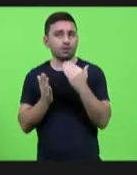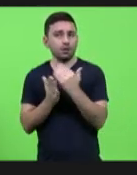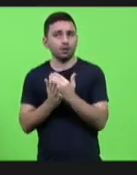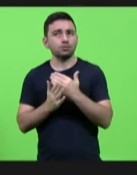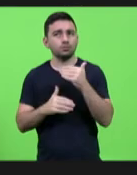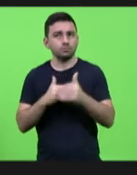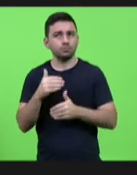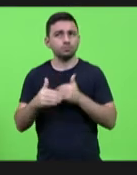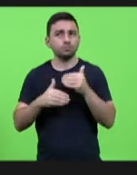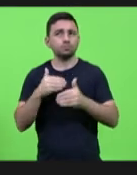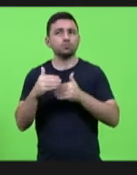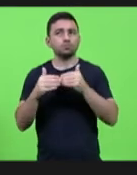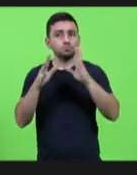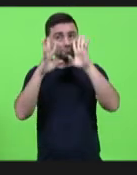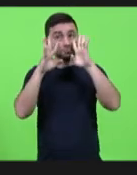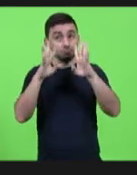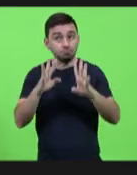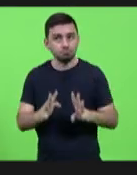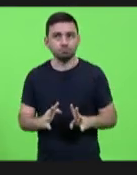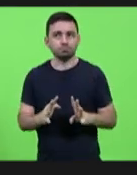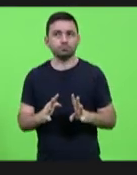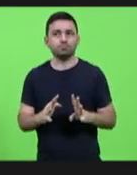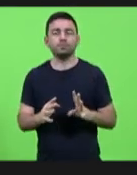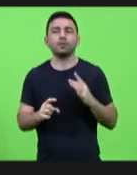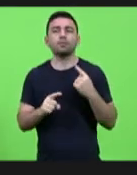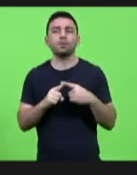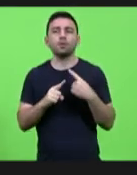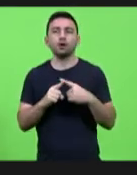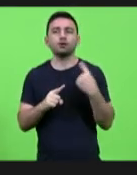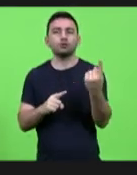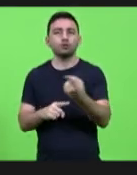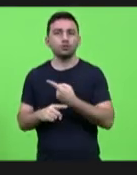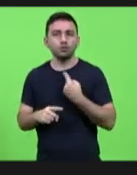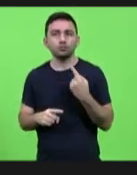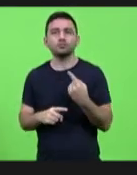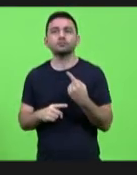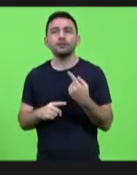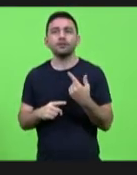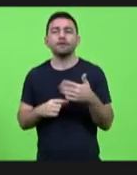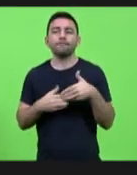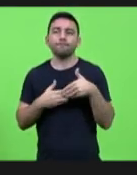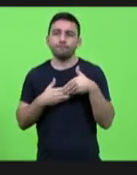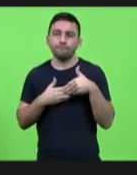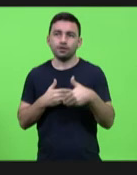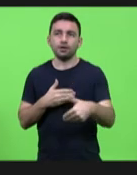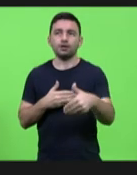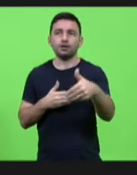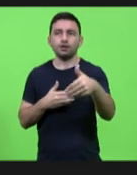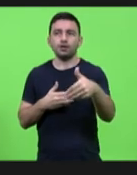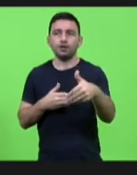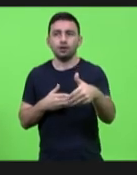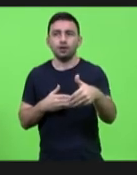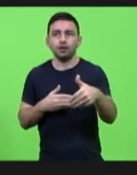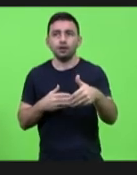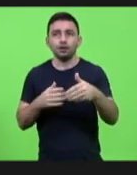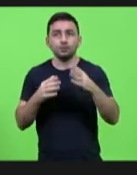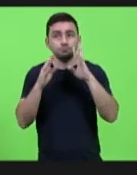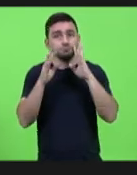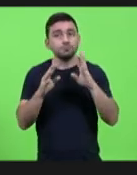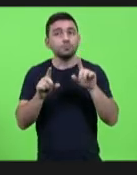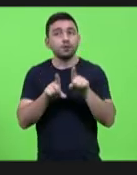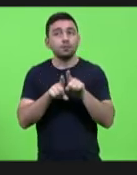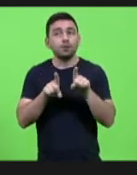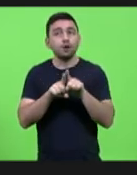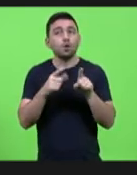maior uma atenção porque nós estamos prestes a assistir uma outra